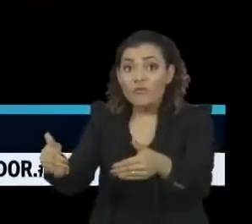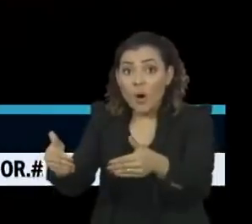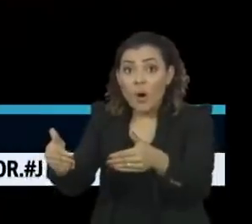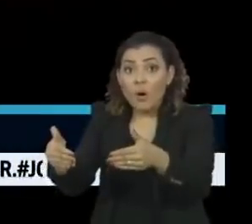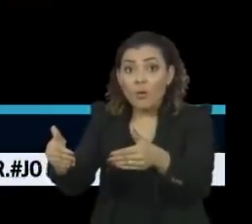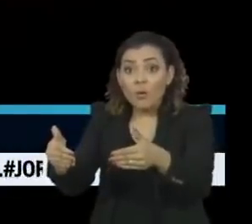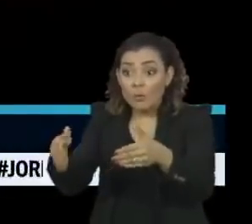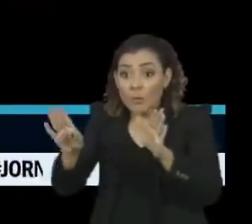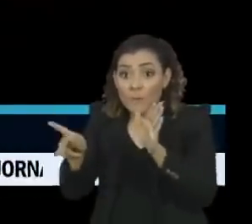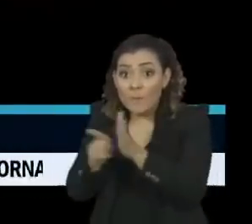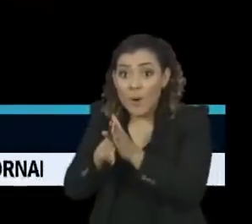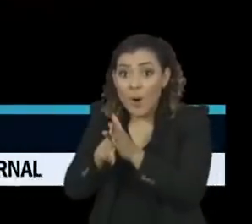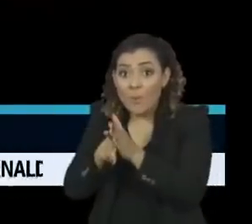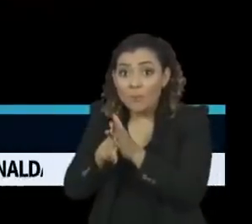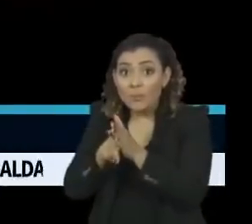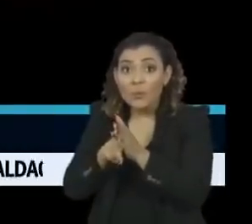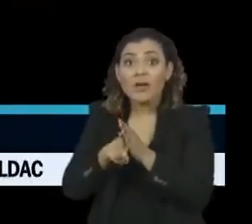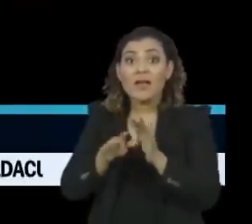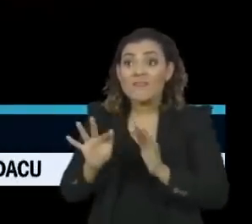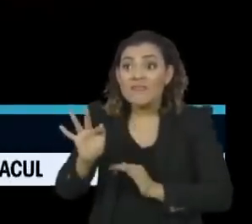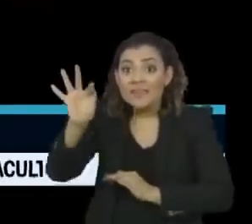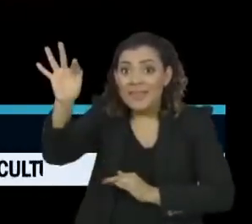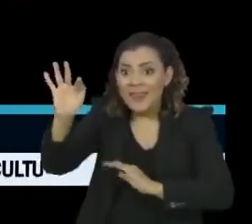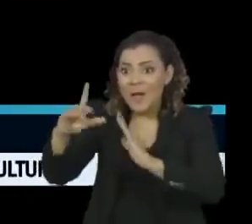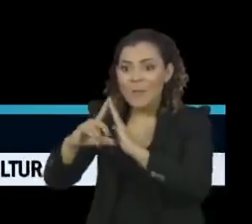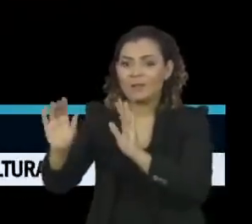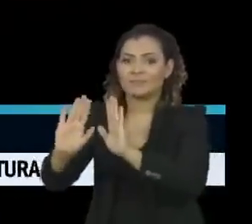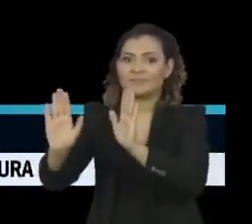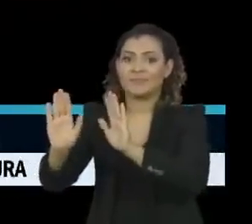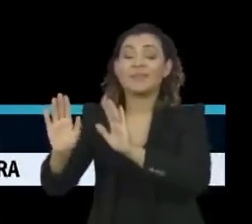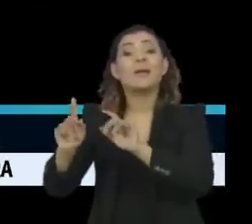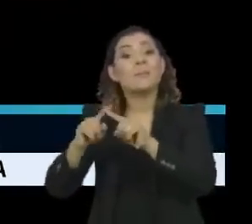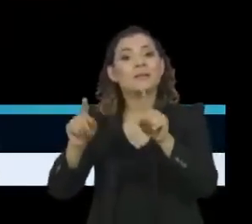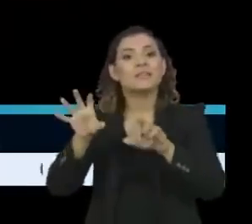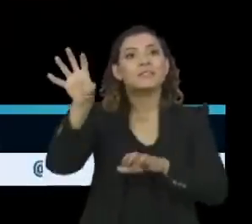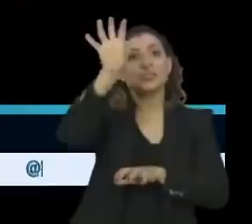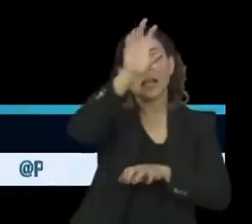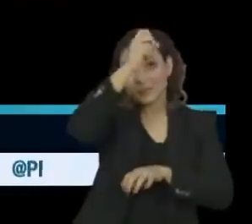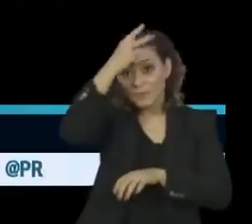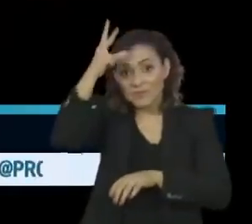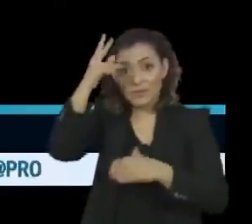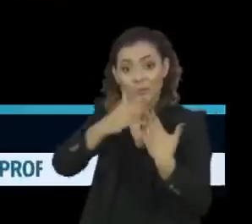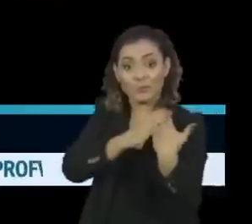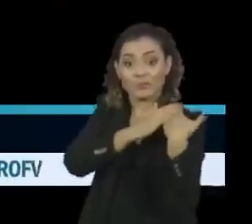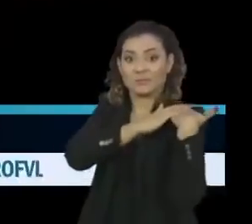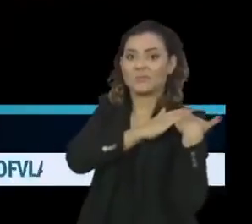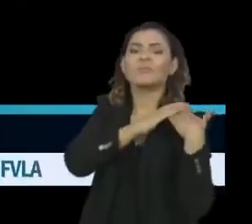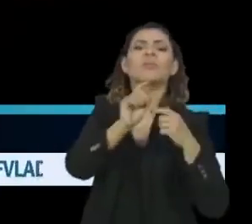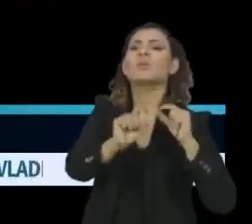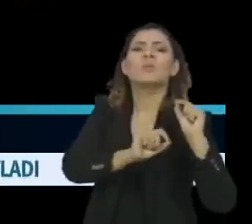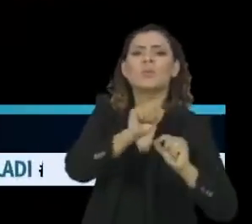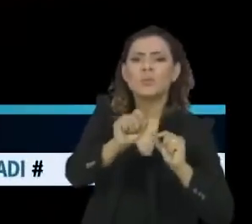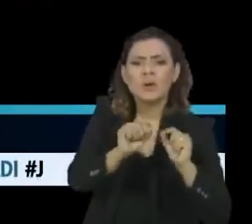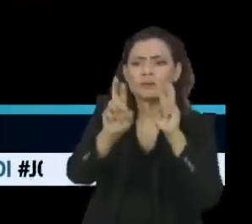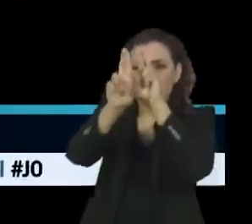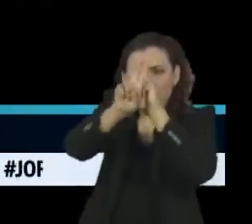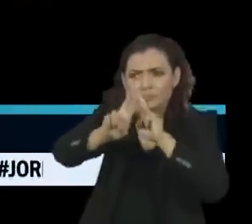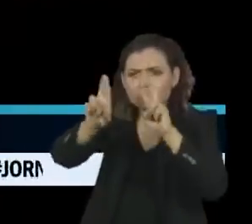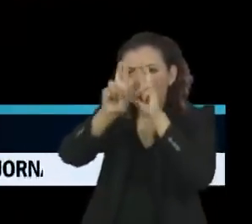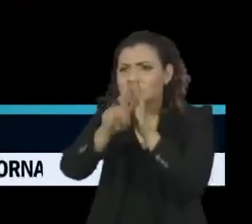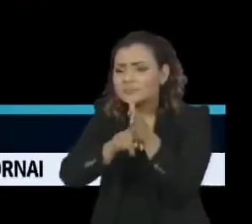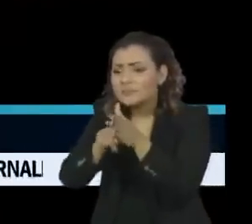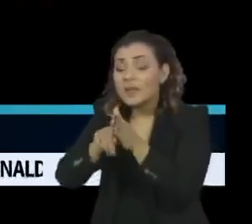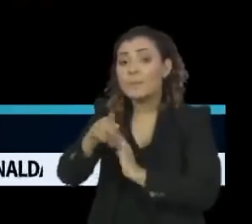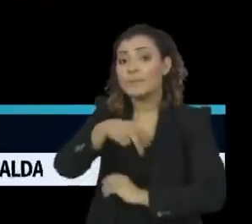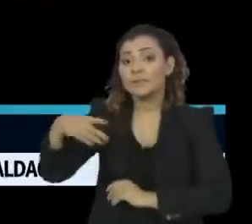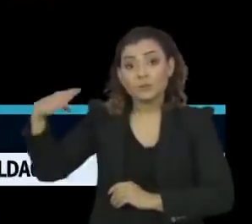União e transfere um pouco do ônus também para estados e municípios, justamente o que defende o presidente Jair Bolsonaro nessa